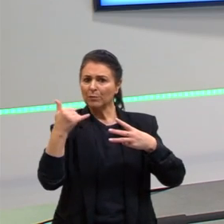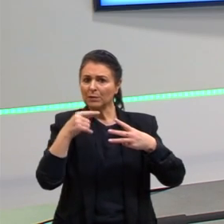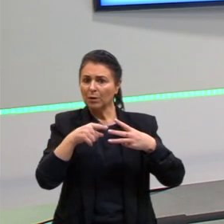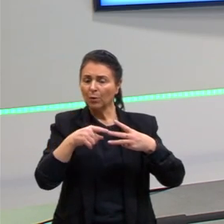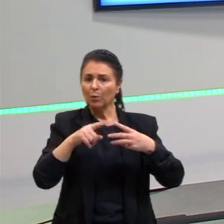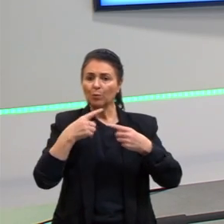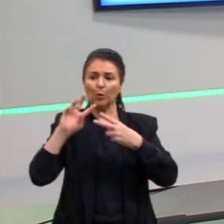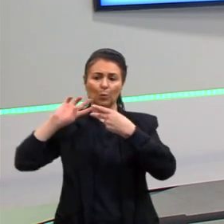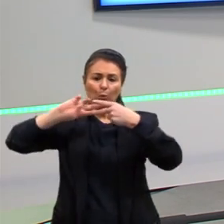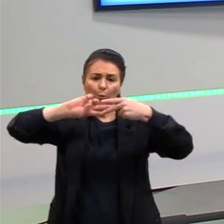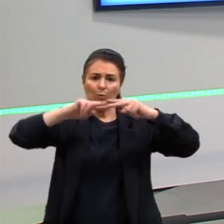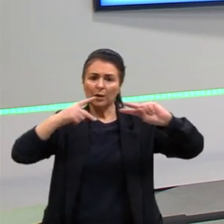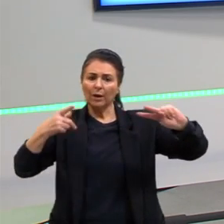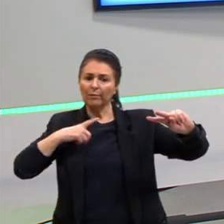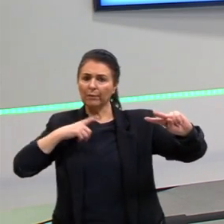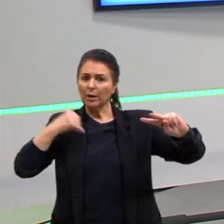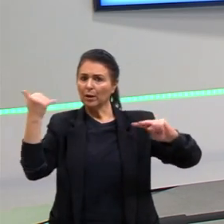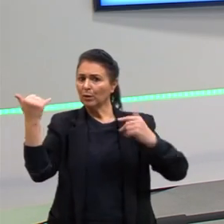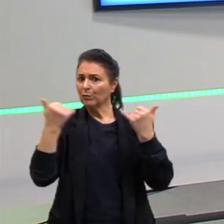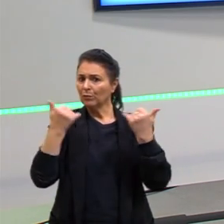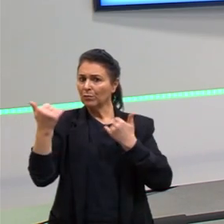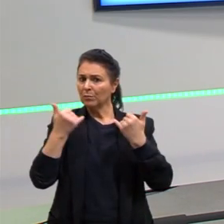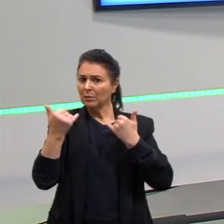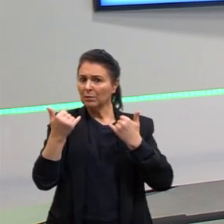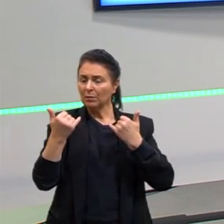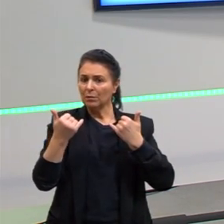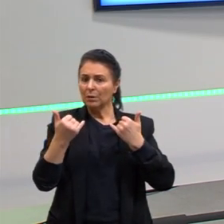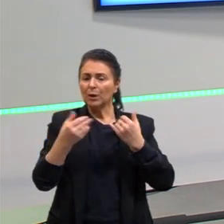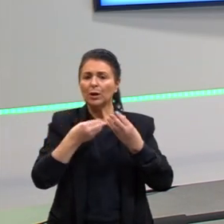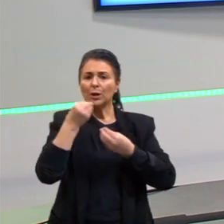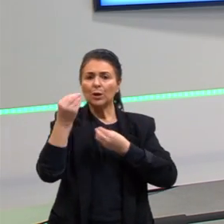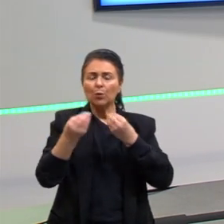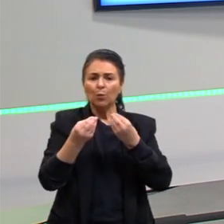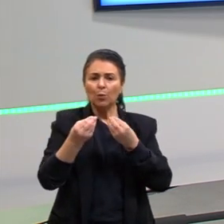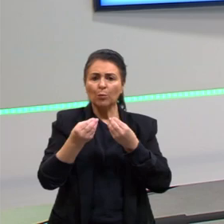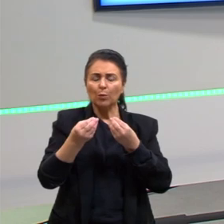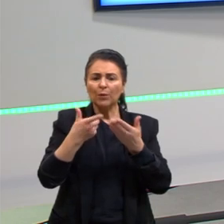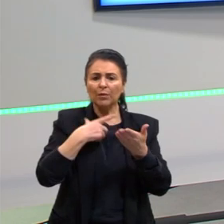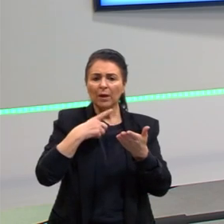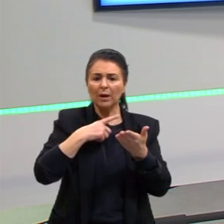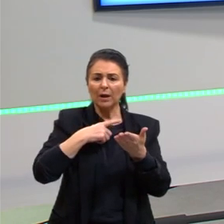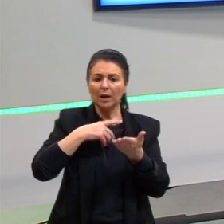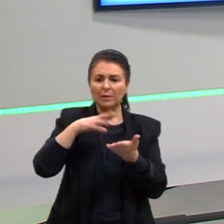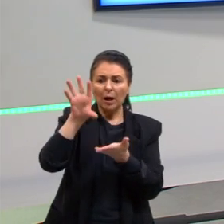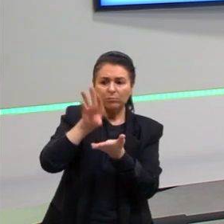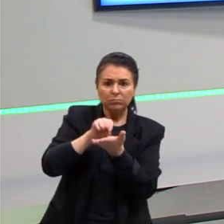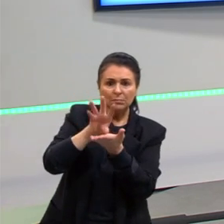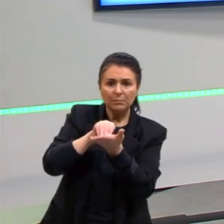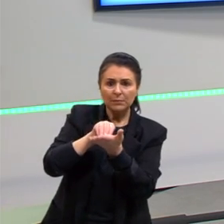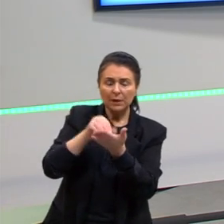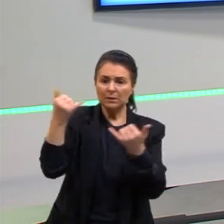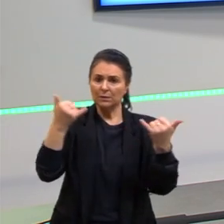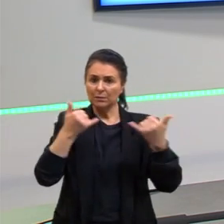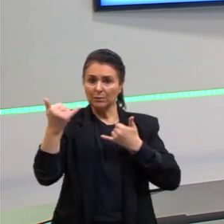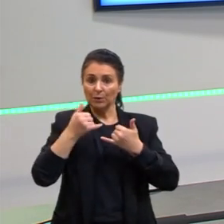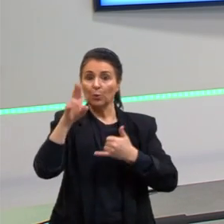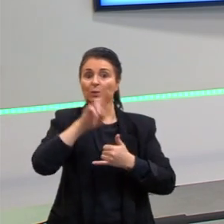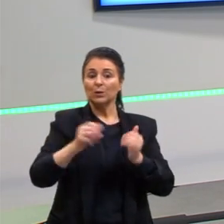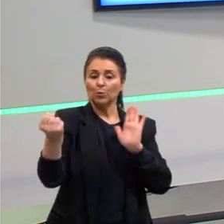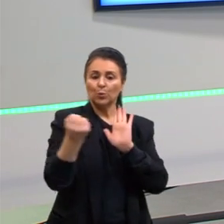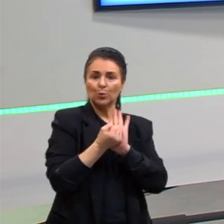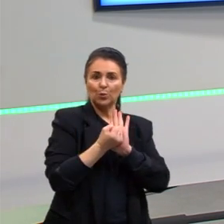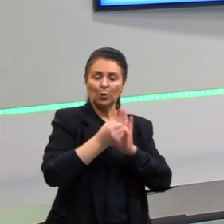carrega informação, carrega informação, tá? Mas como é que é transcrito e traduzida toda essa informação? Através do código genético,